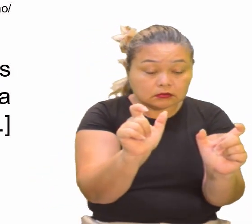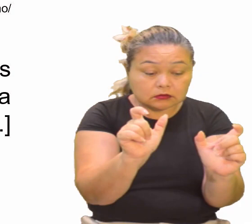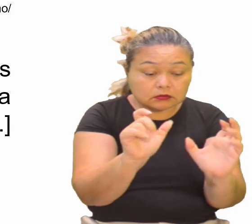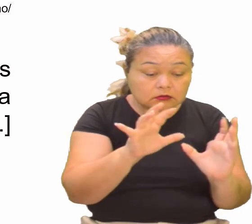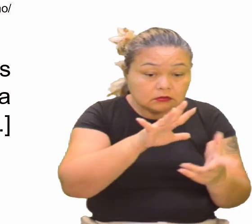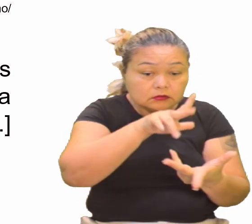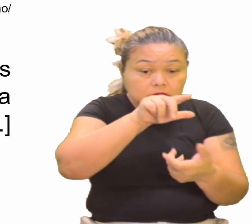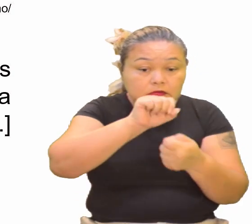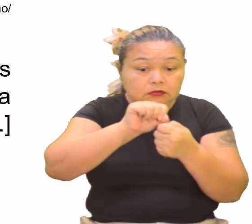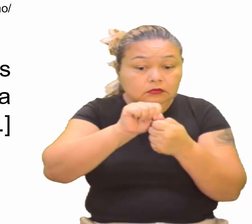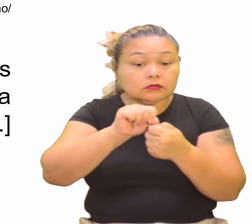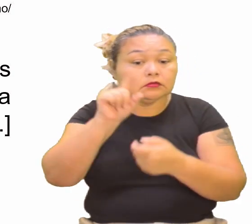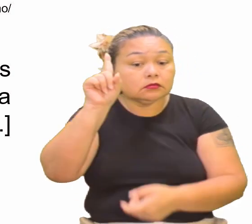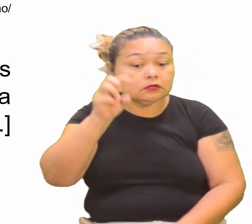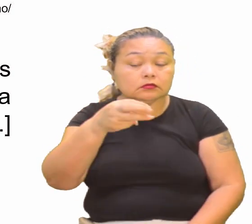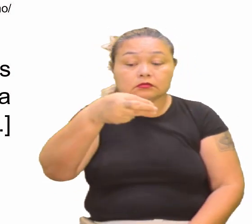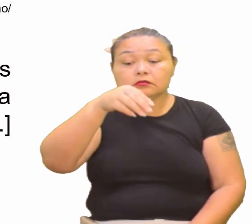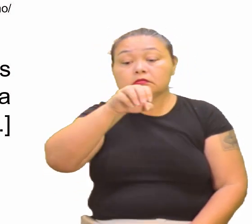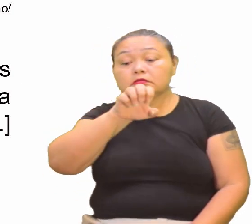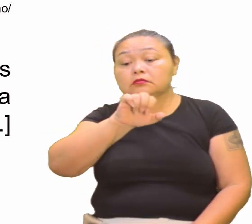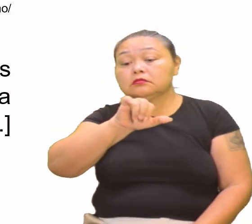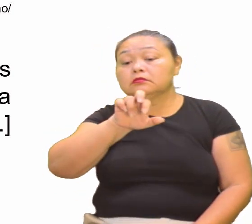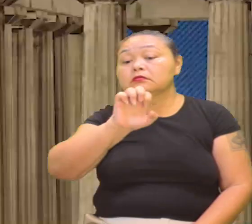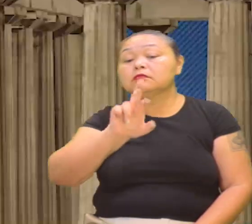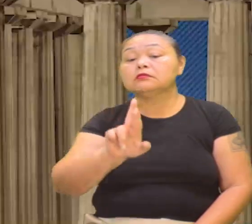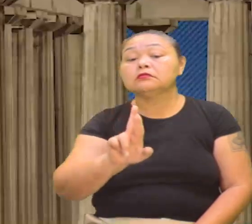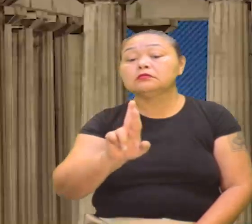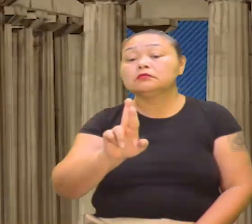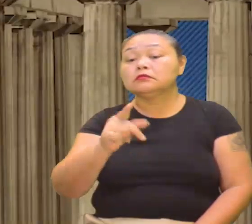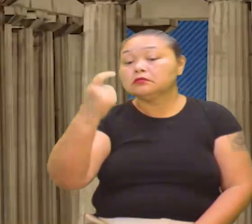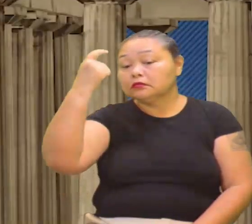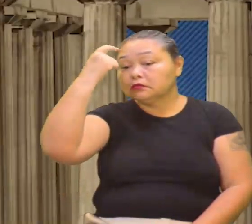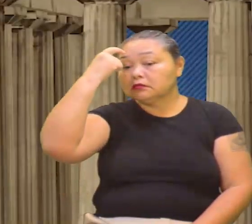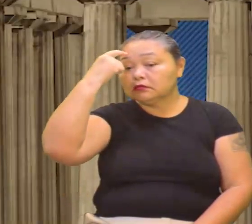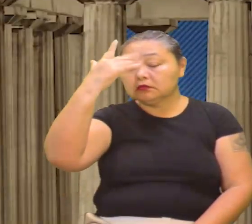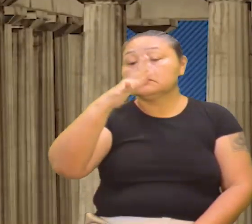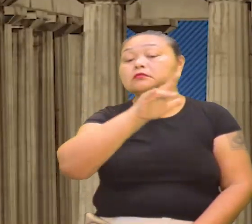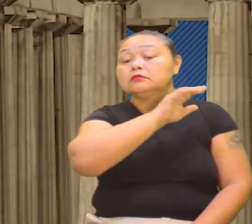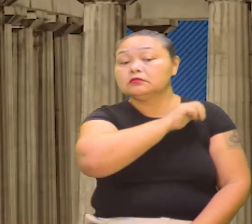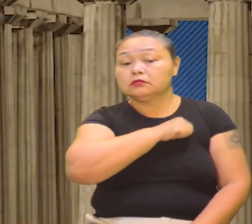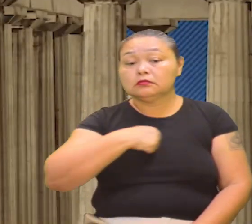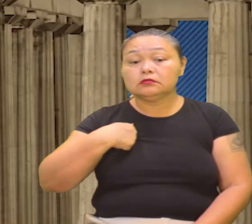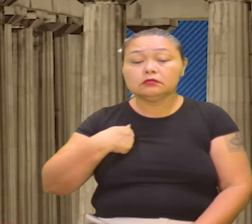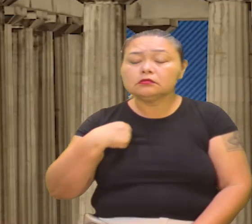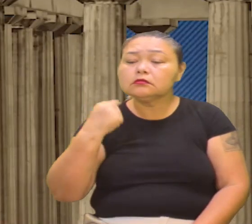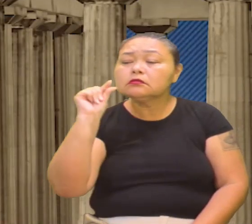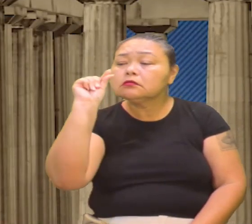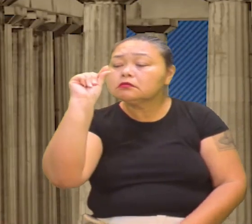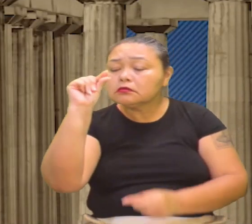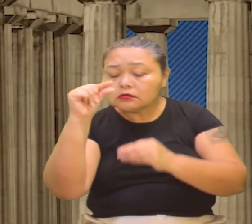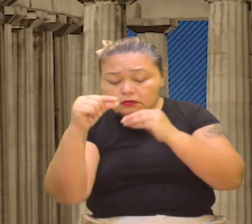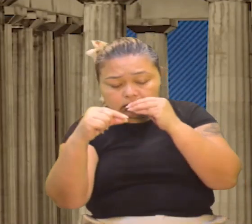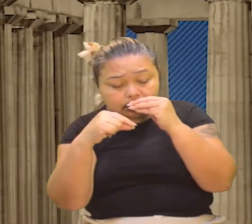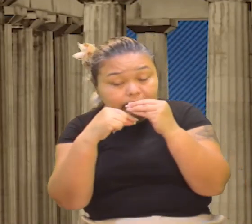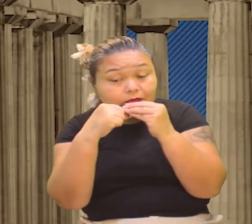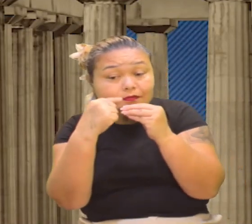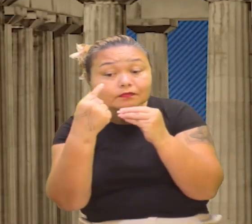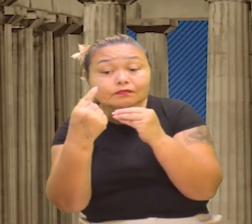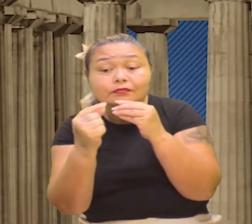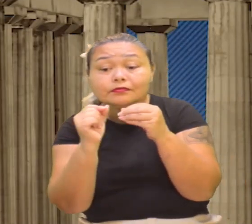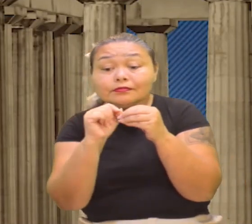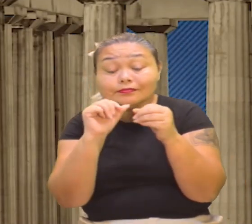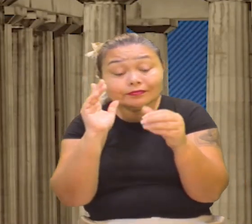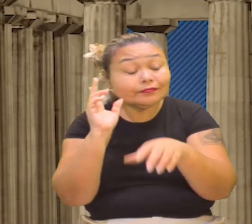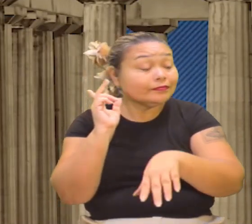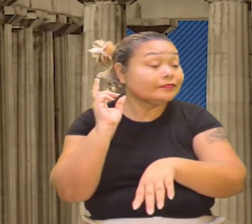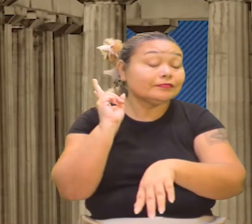Meia coloca, pensamento de quem aí? De Aristóteles, somos atos impotência, ou seja, estamos